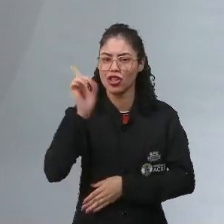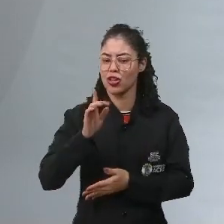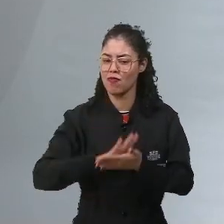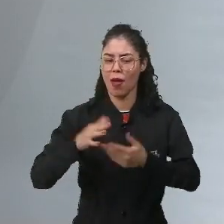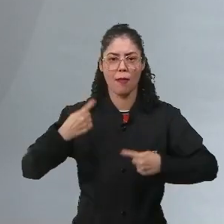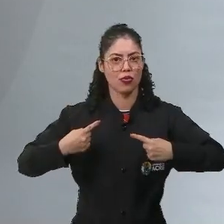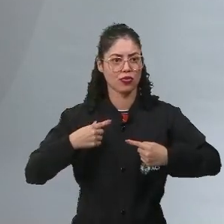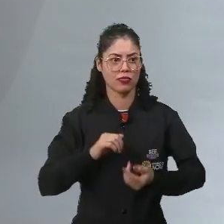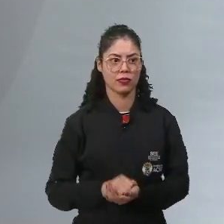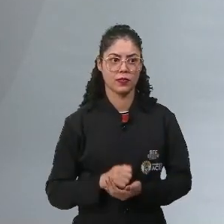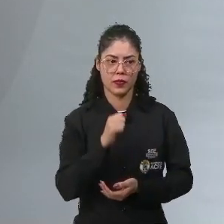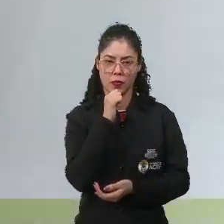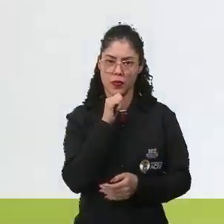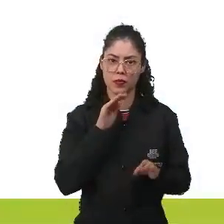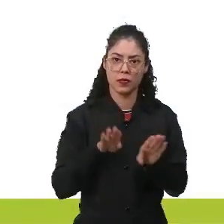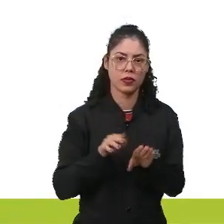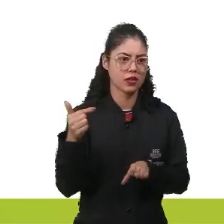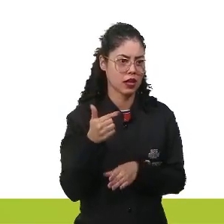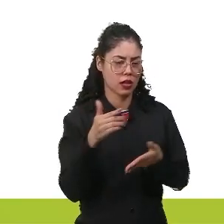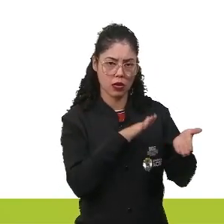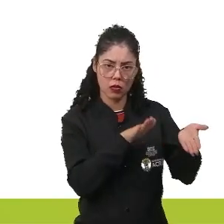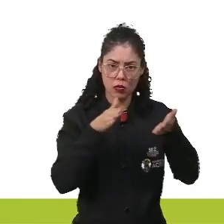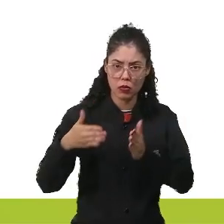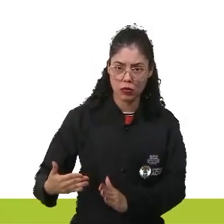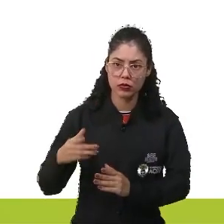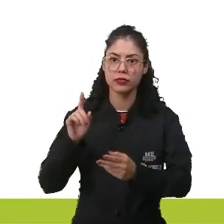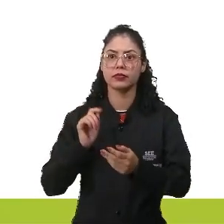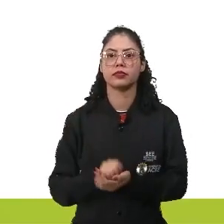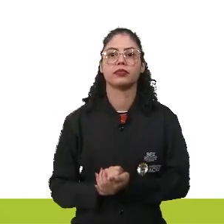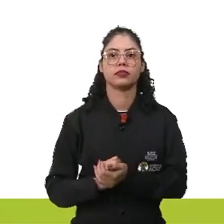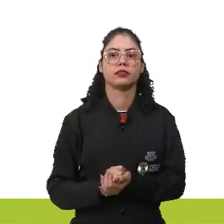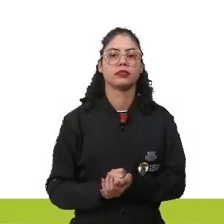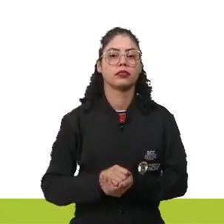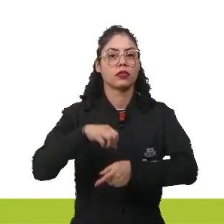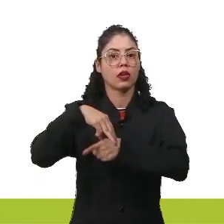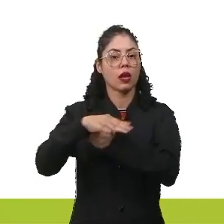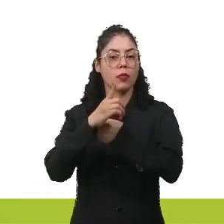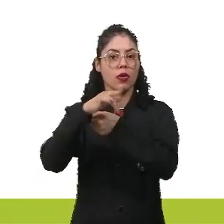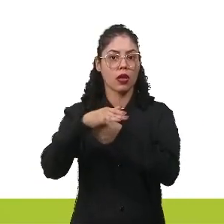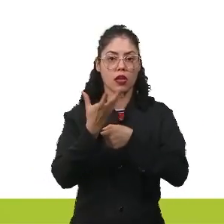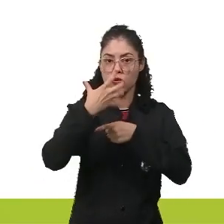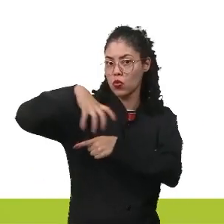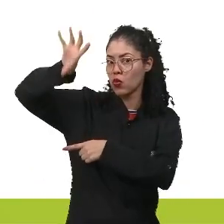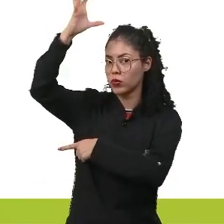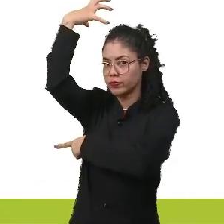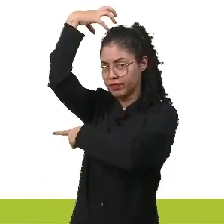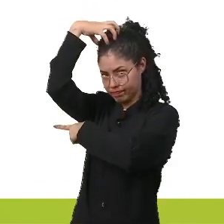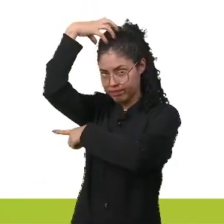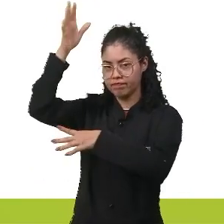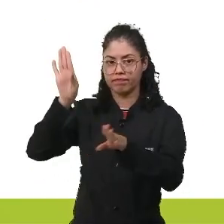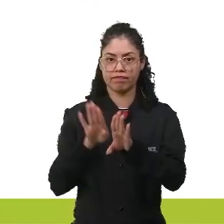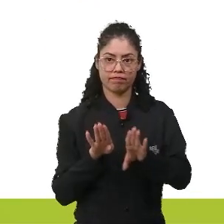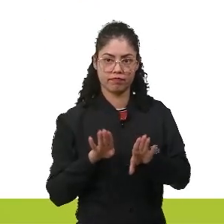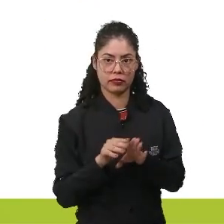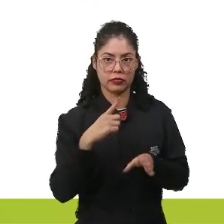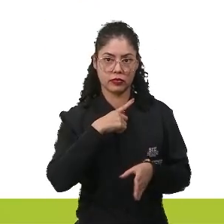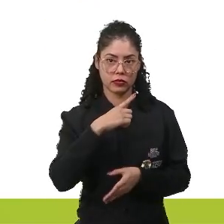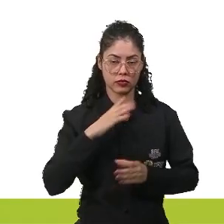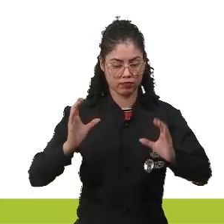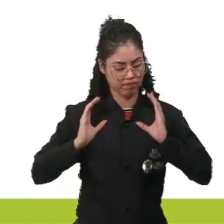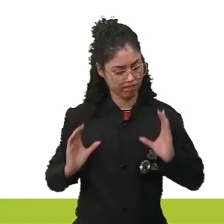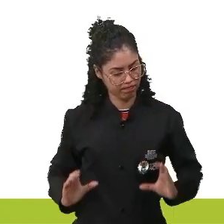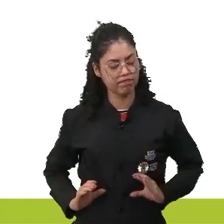políticos. Seguindo aí na segunda fase, você tem a fase da monarquia, a fase em que os cidadãos estavam ativos na sociedade